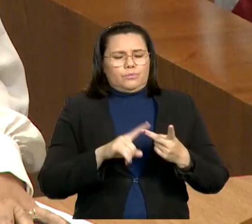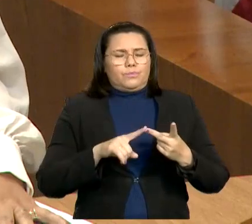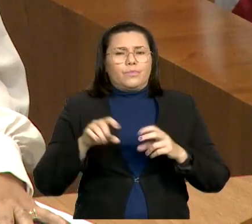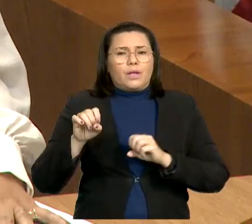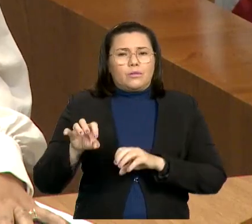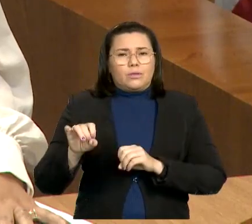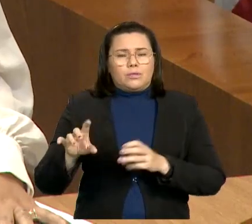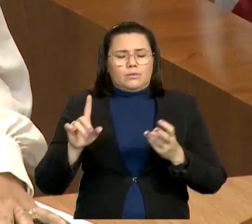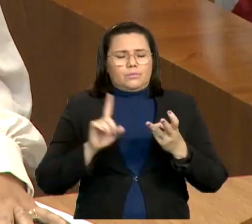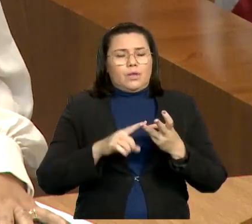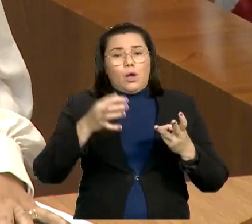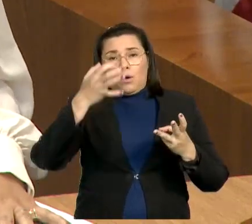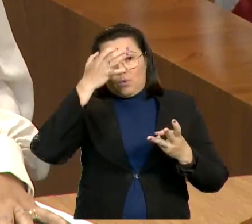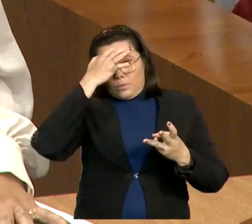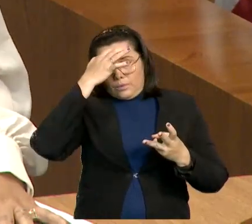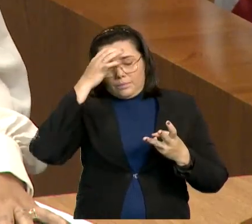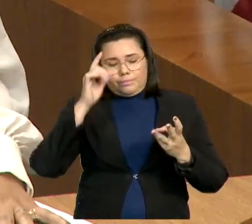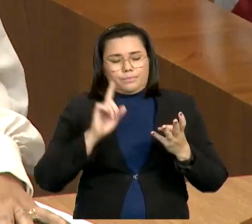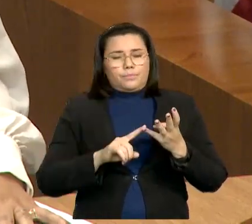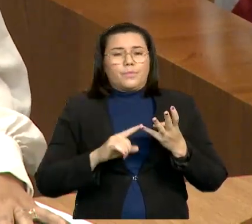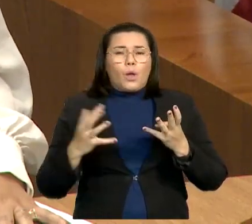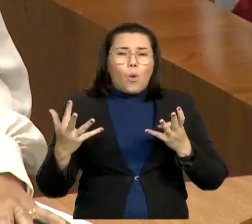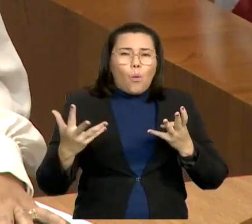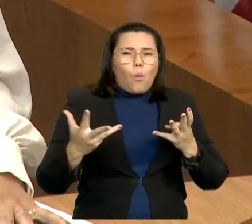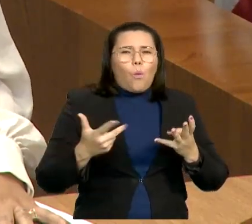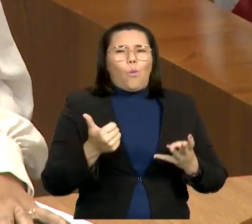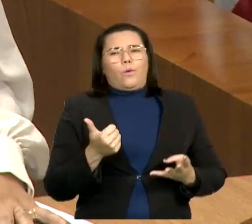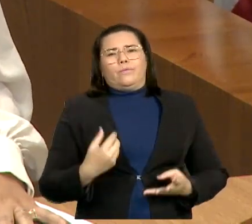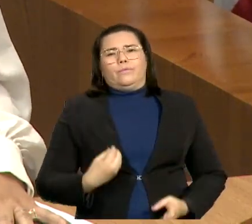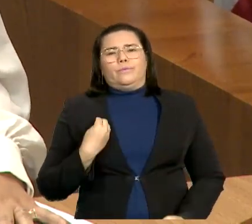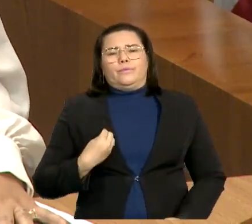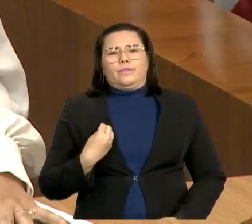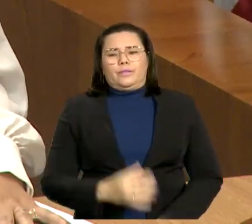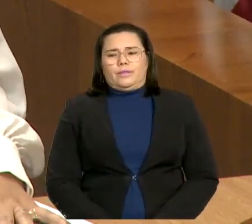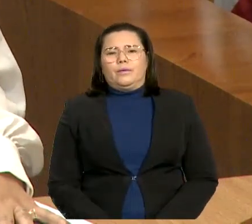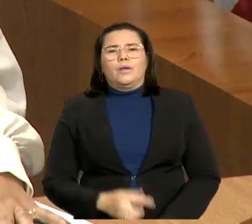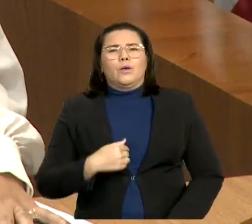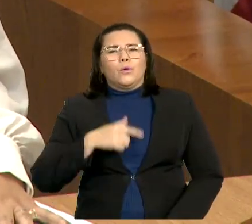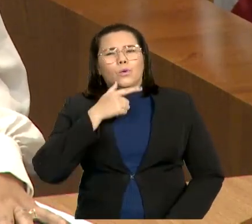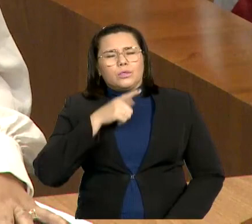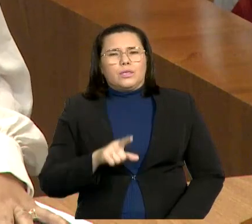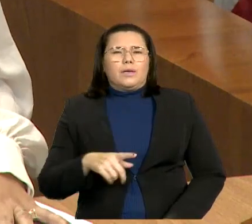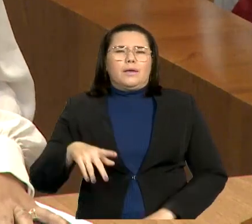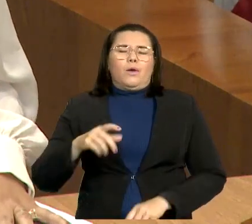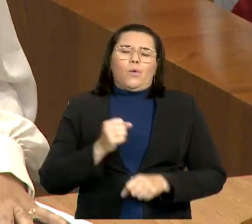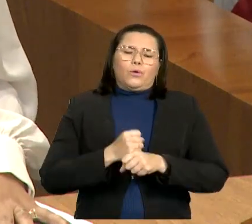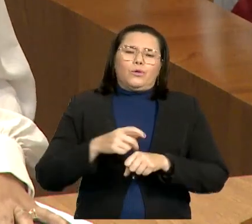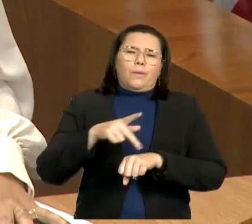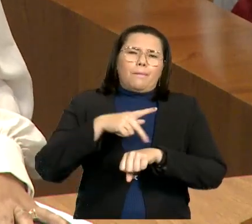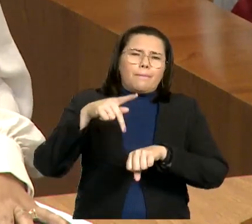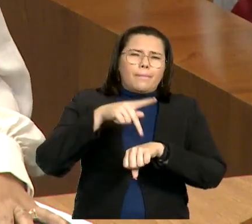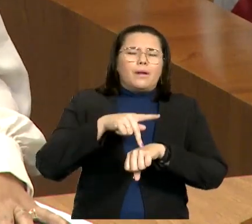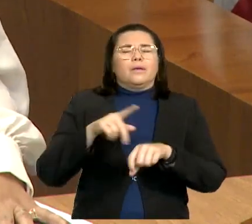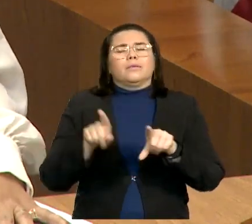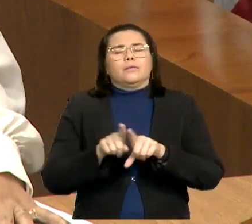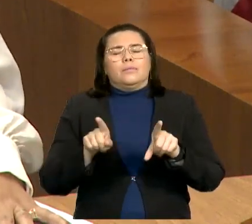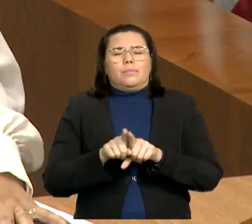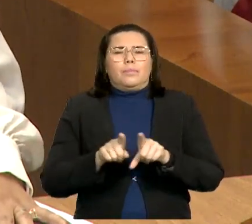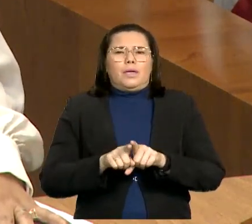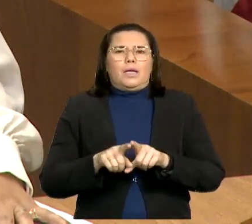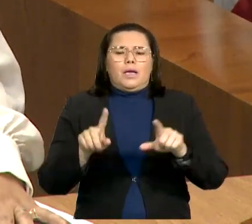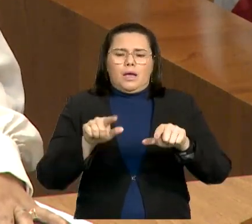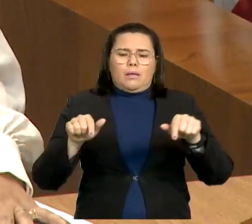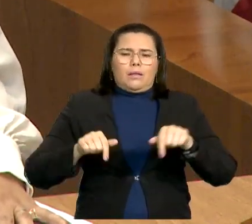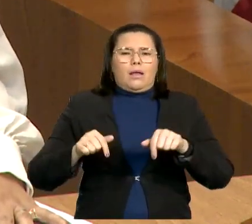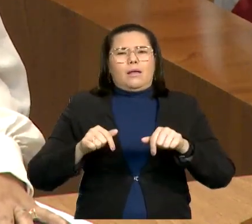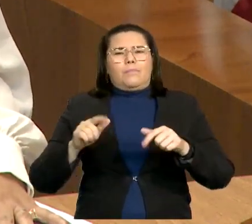de vida. E com isso eu consegui incluir escolas, praças, avenidas, quadros de futebol, dentre tantas